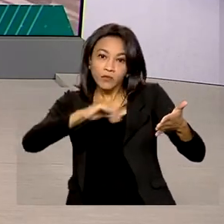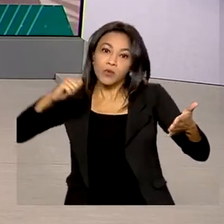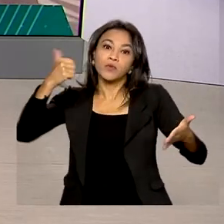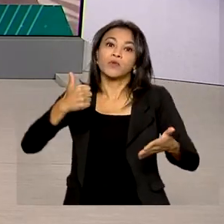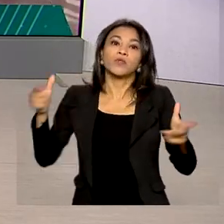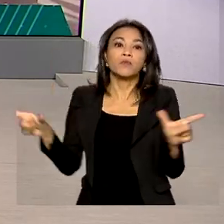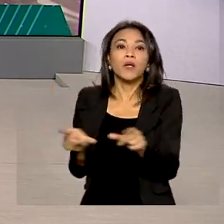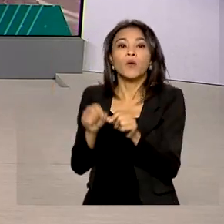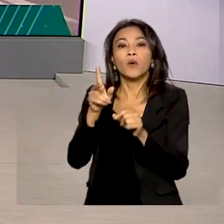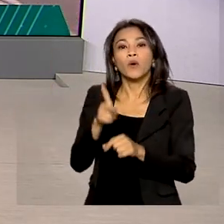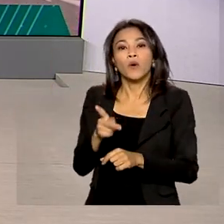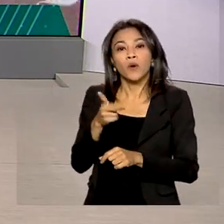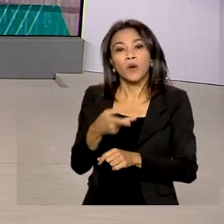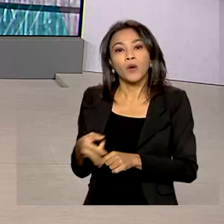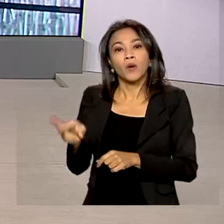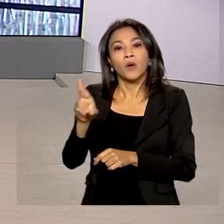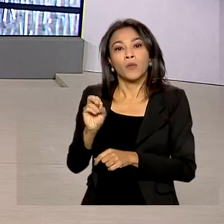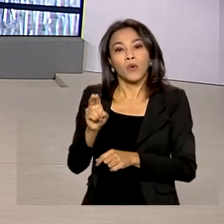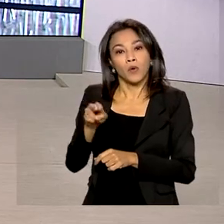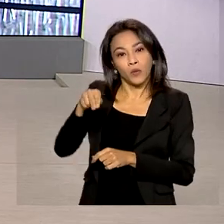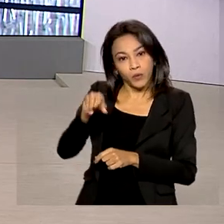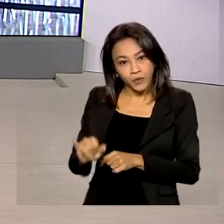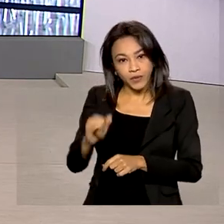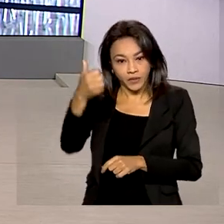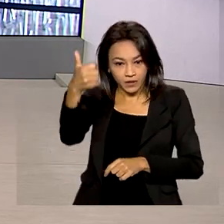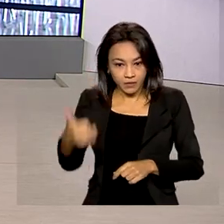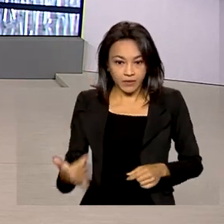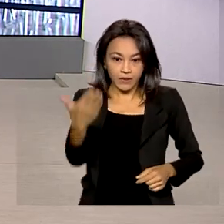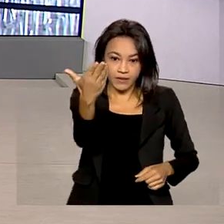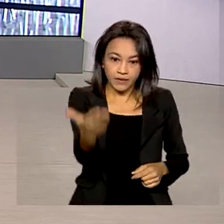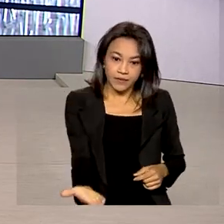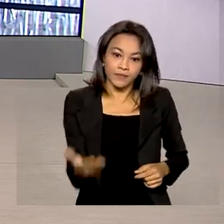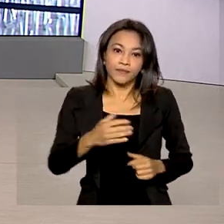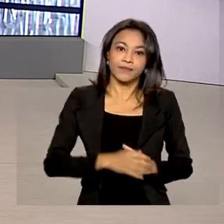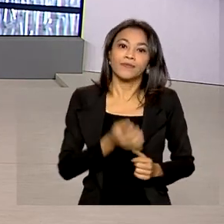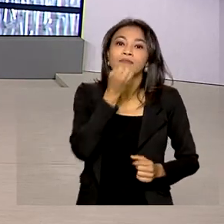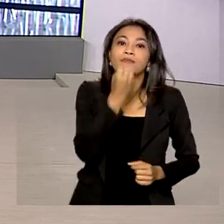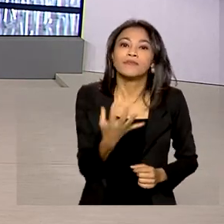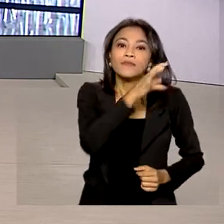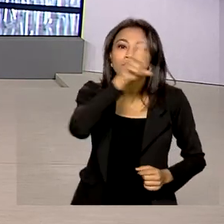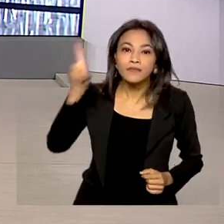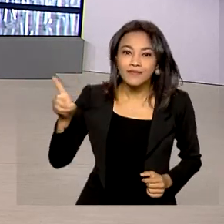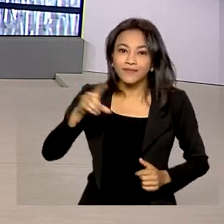para Todos. Ao vivo de Brasília, Glauco de Queiroz tem uns detalhes pra gente. Glauco, bom dia!